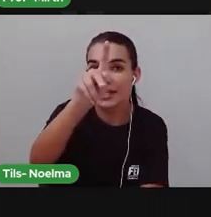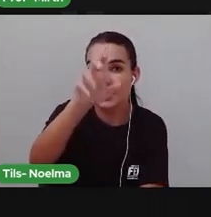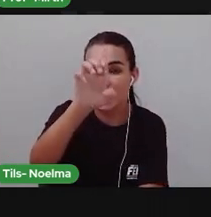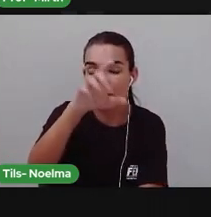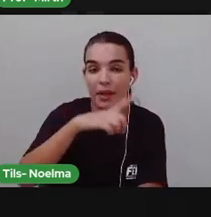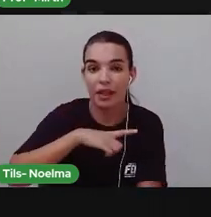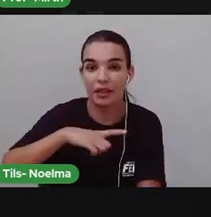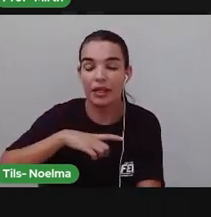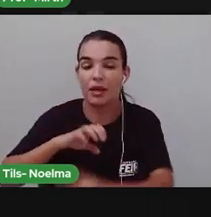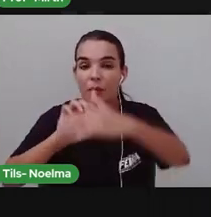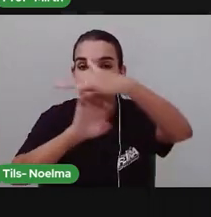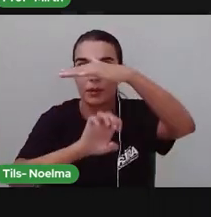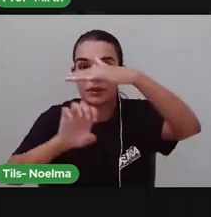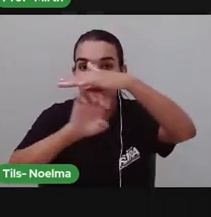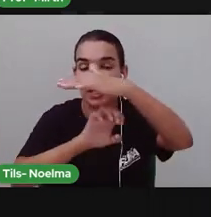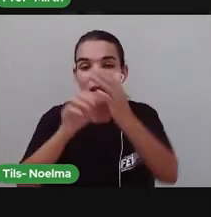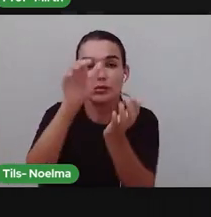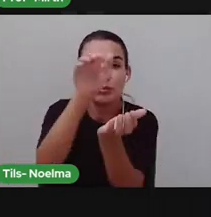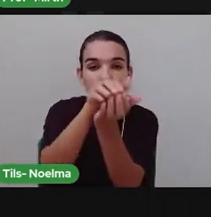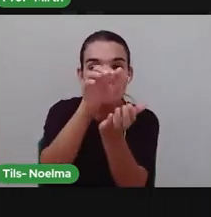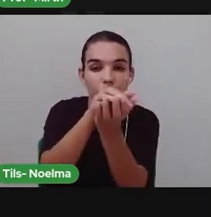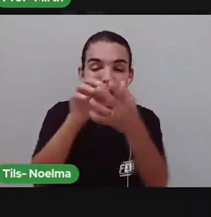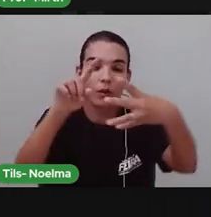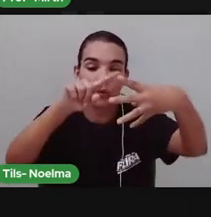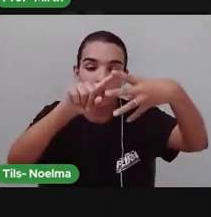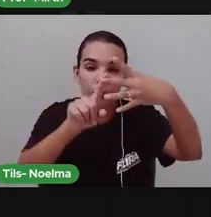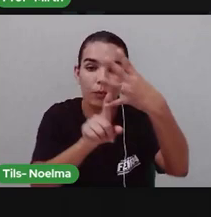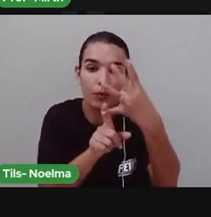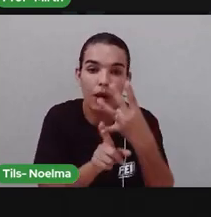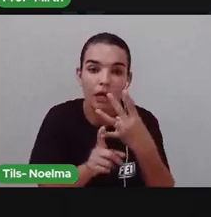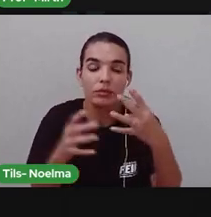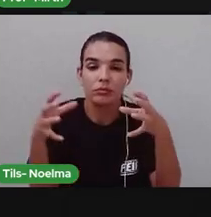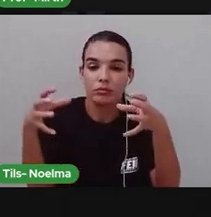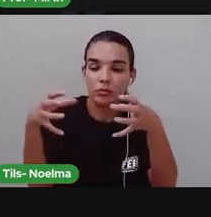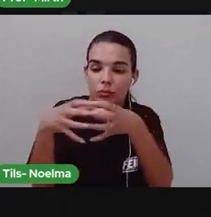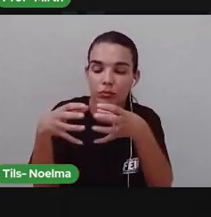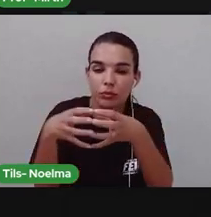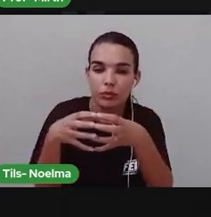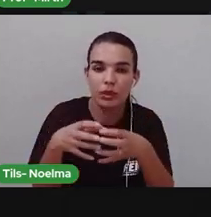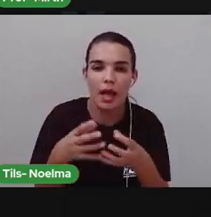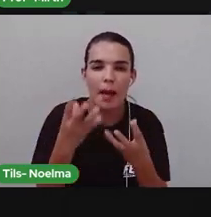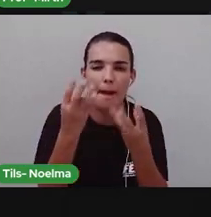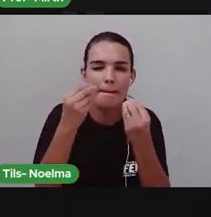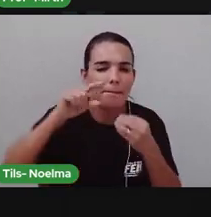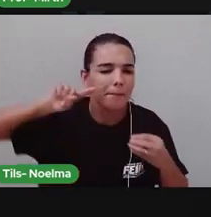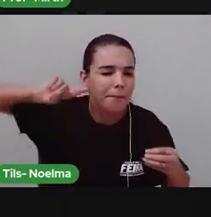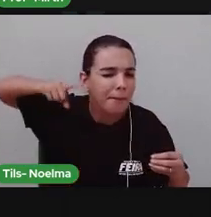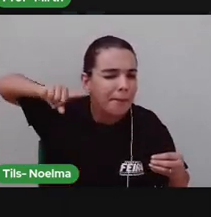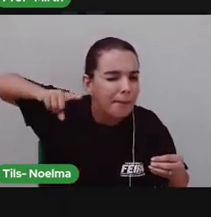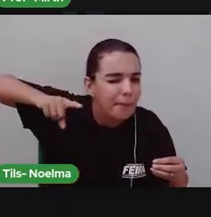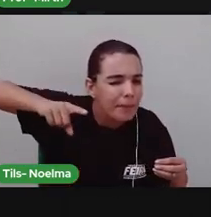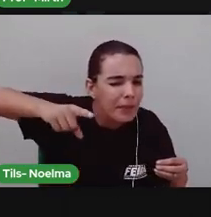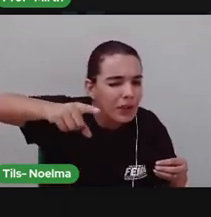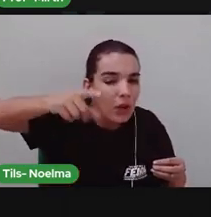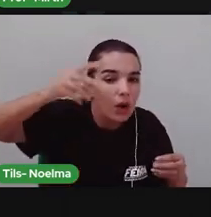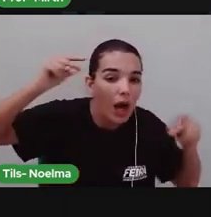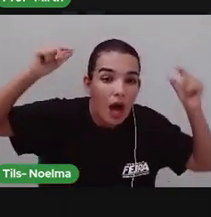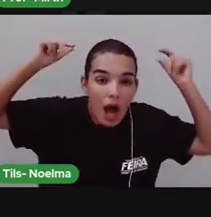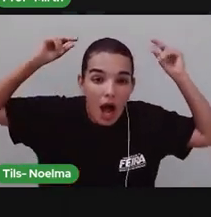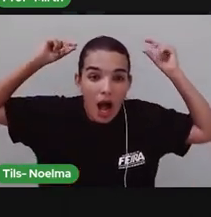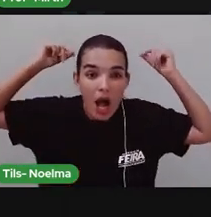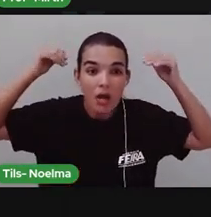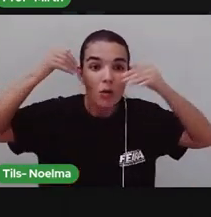Ceará Piauí Pernambuco E Paraíba Há milhões de anos Esse lugar Guarda um tesouro Geológico